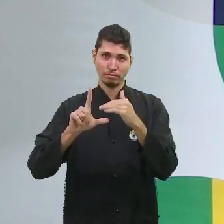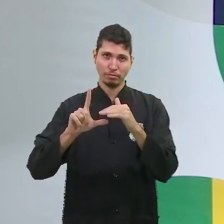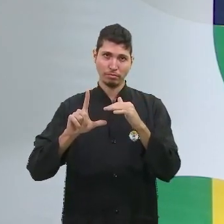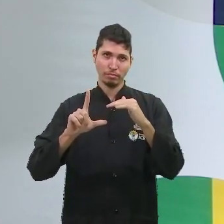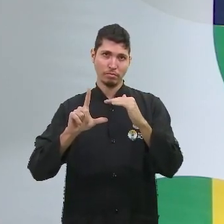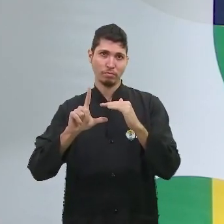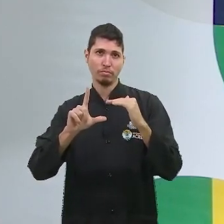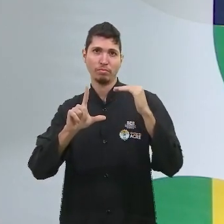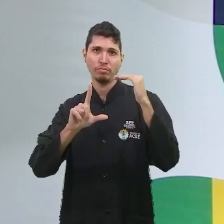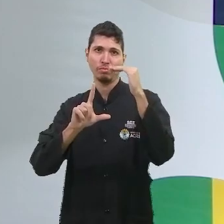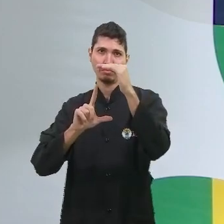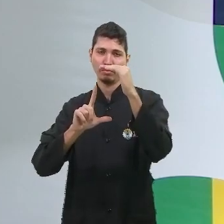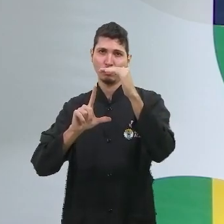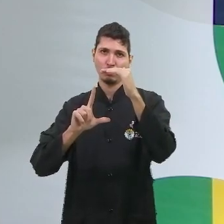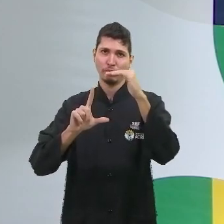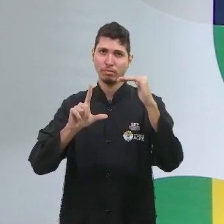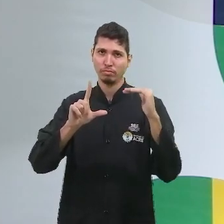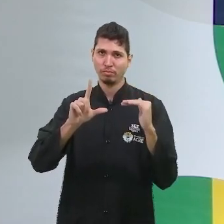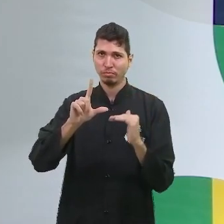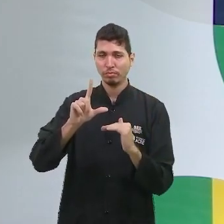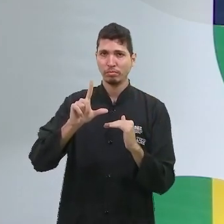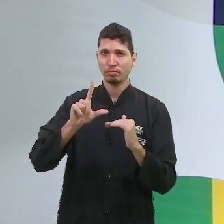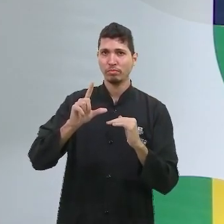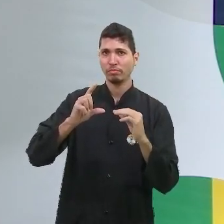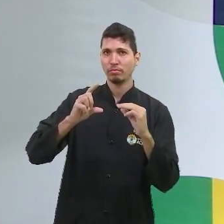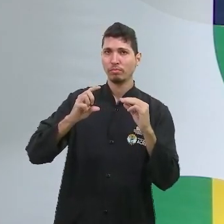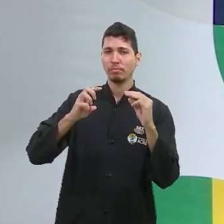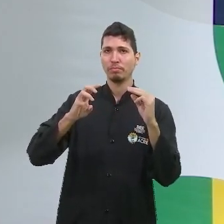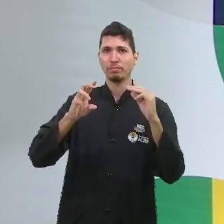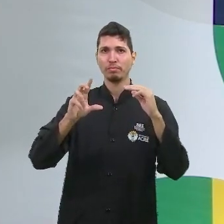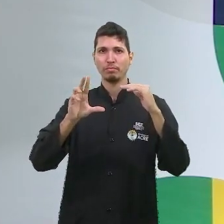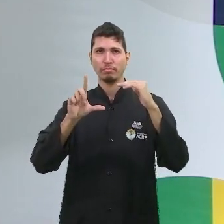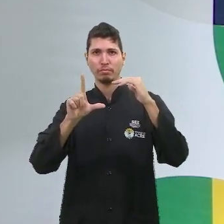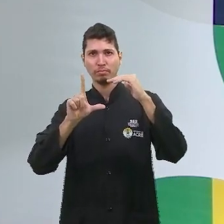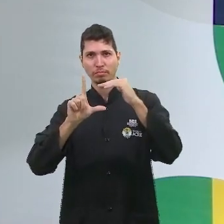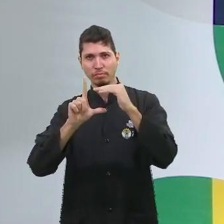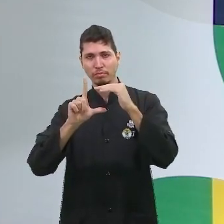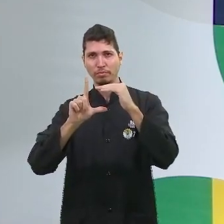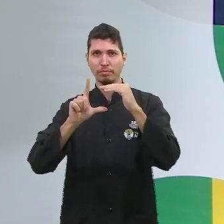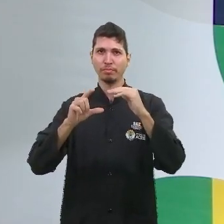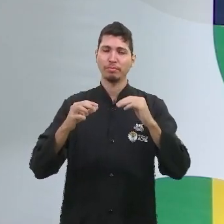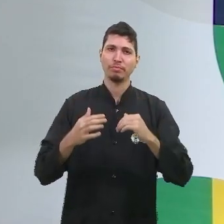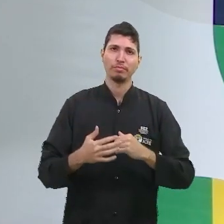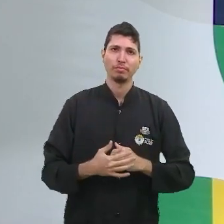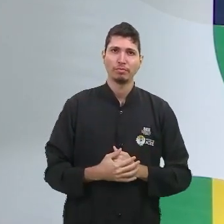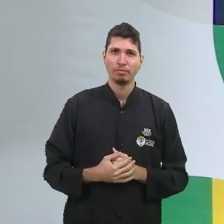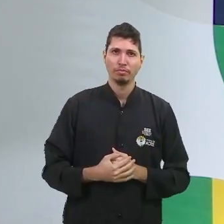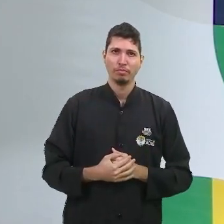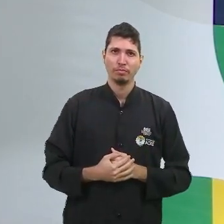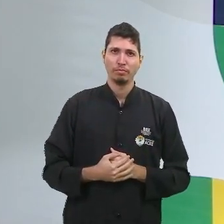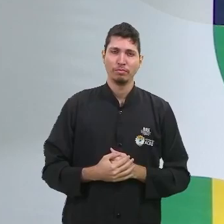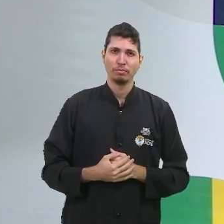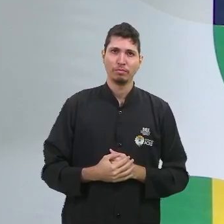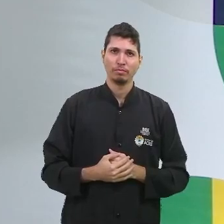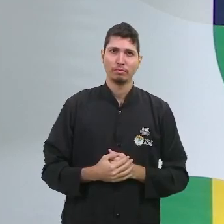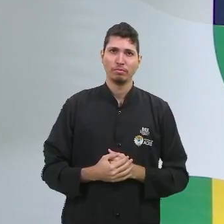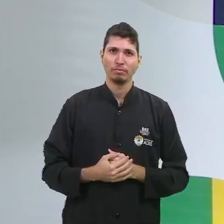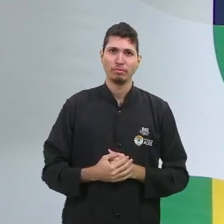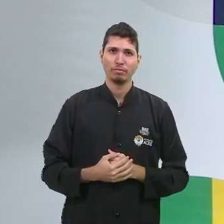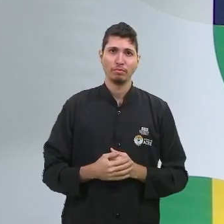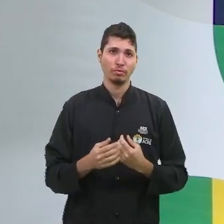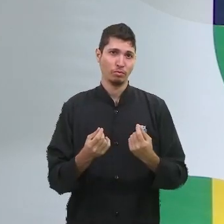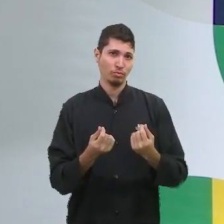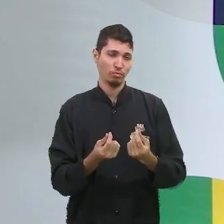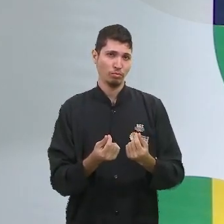E qual é a diferença entre as classes? Independente dos termos que possam ser empregados. O poder aquisitivo das pessoas.